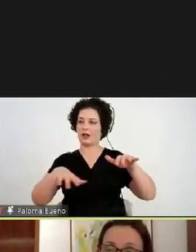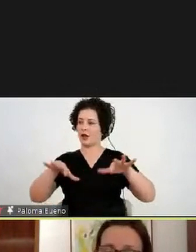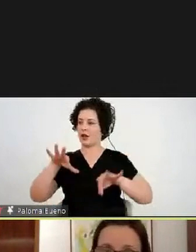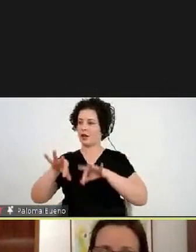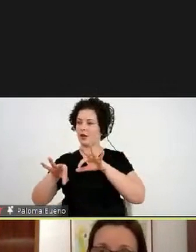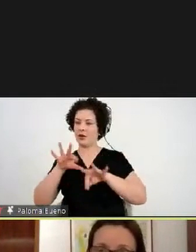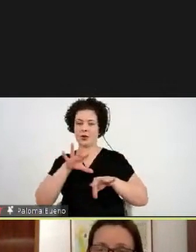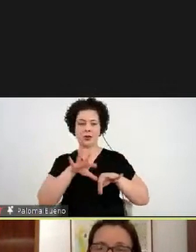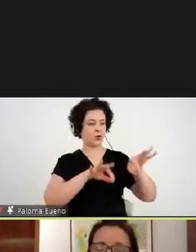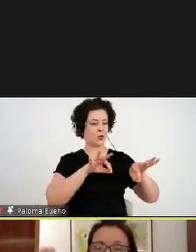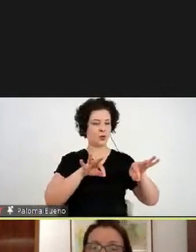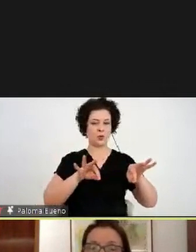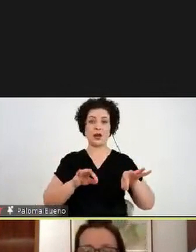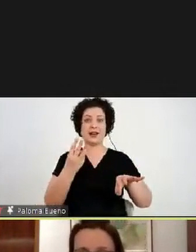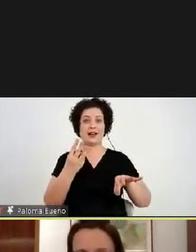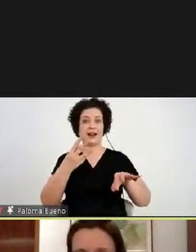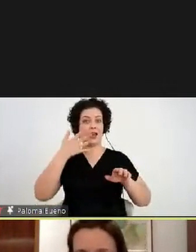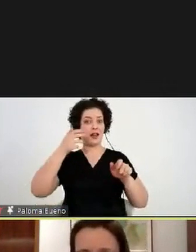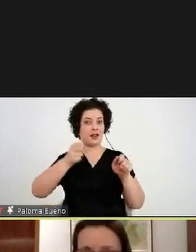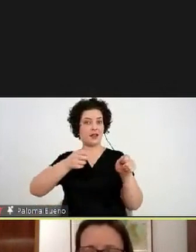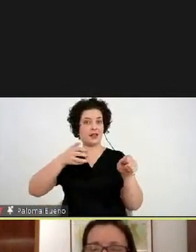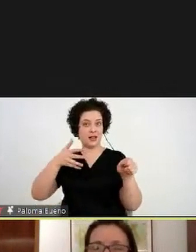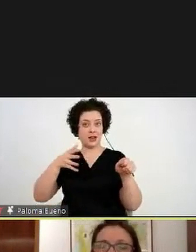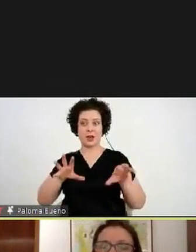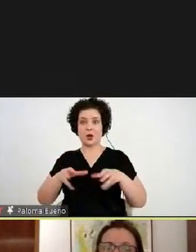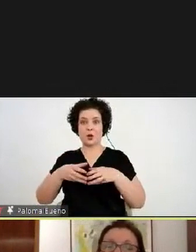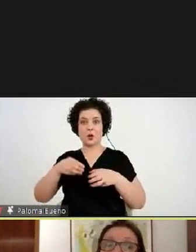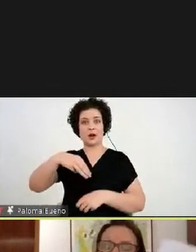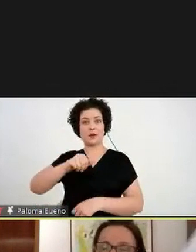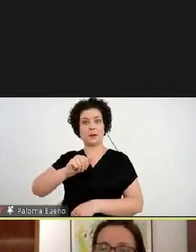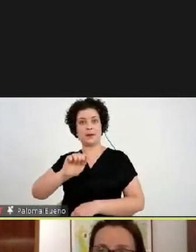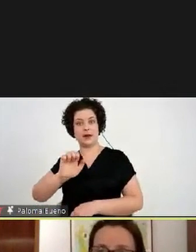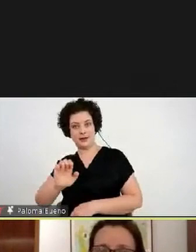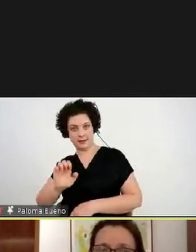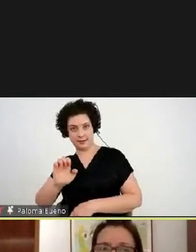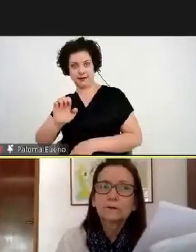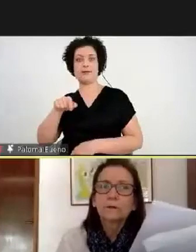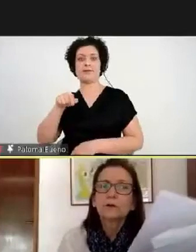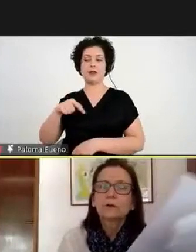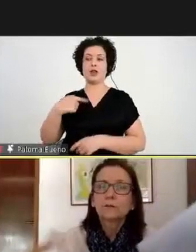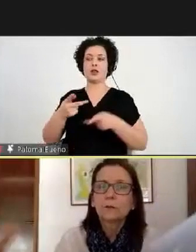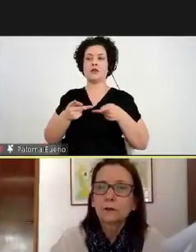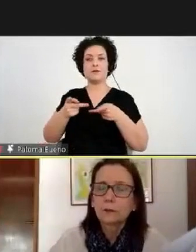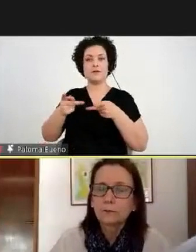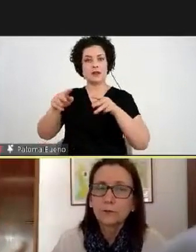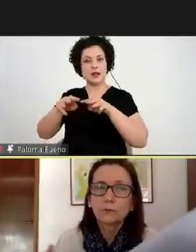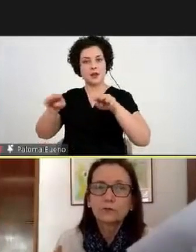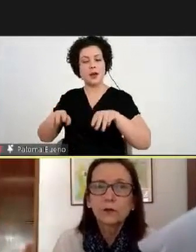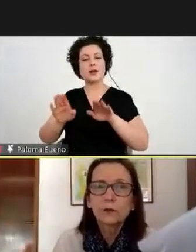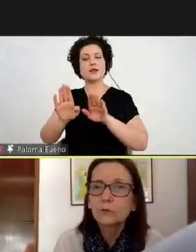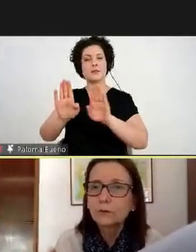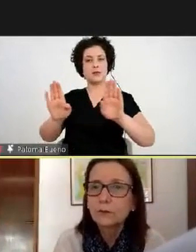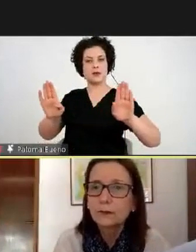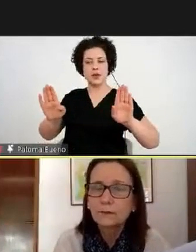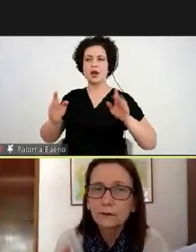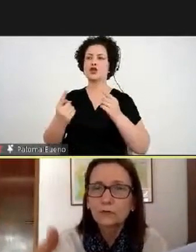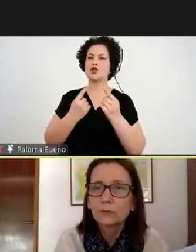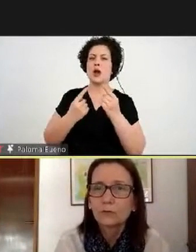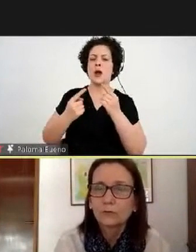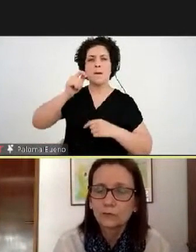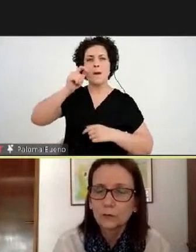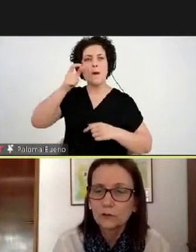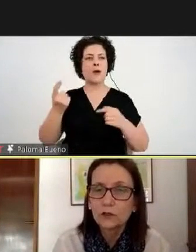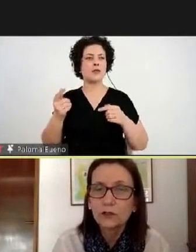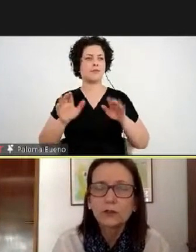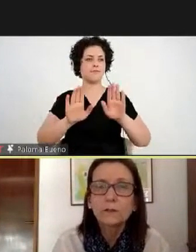três grupos indígenas com a equipe do MAI, então nós visitamos essa exposição e tivemos um diálogo muito interessante